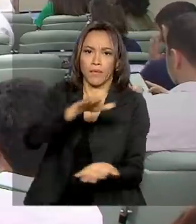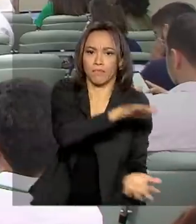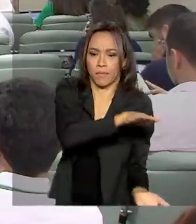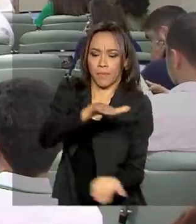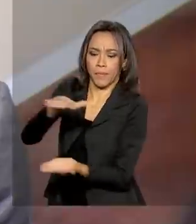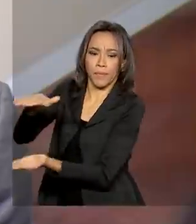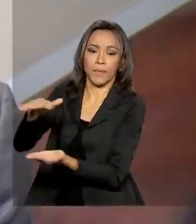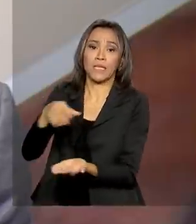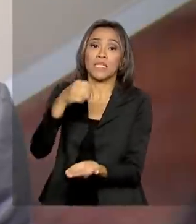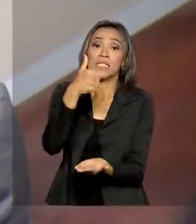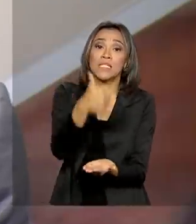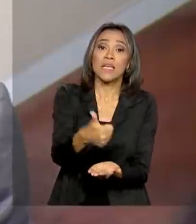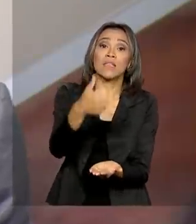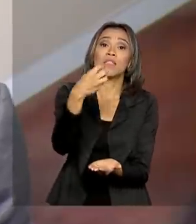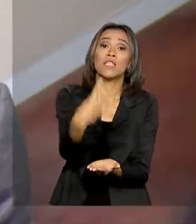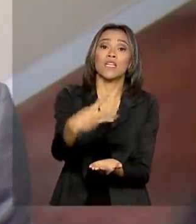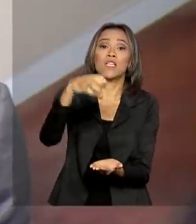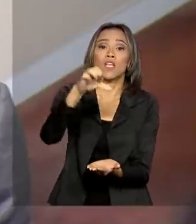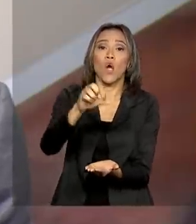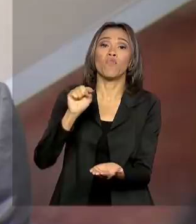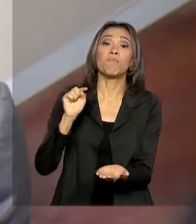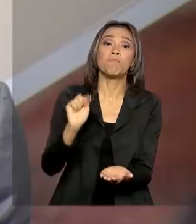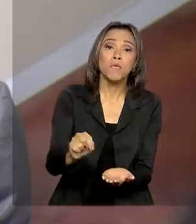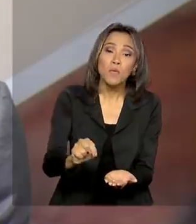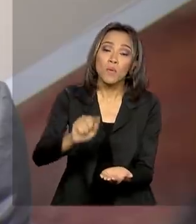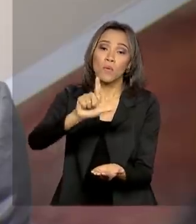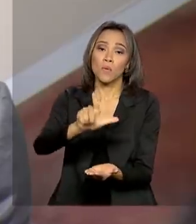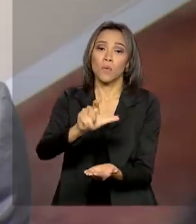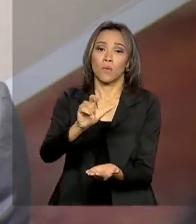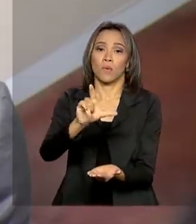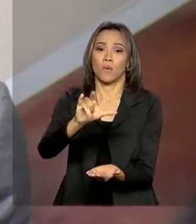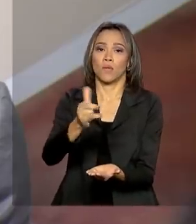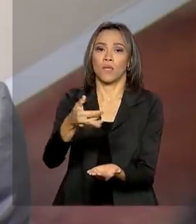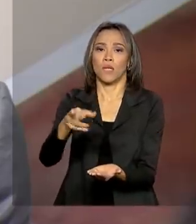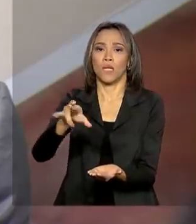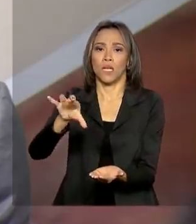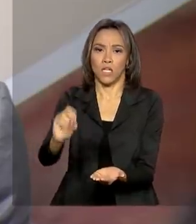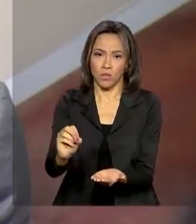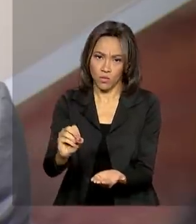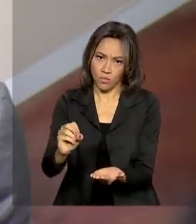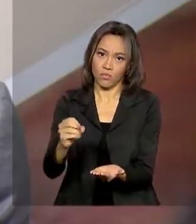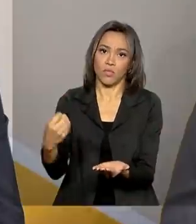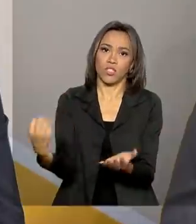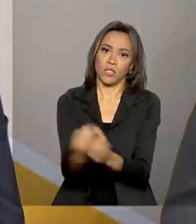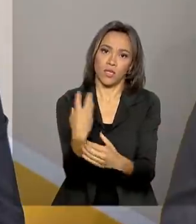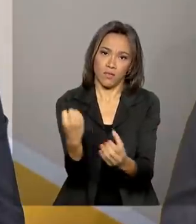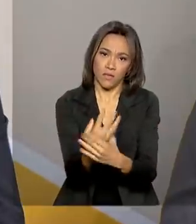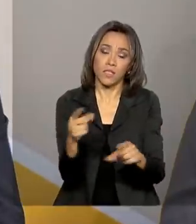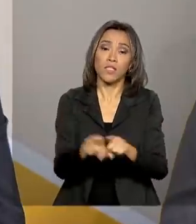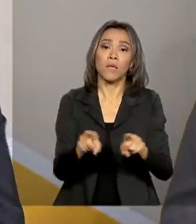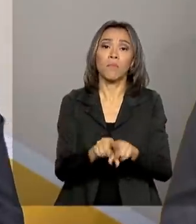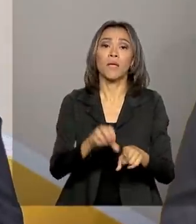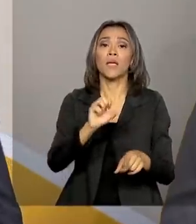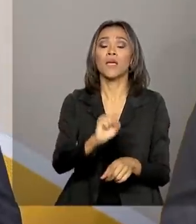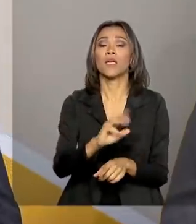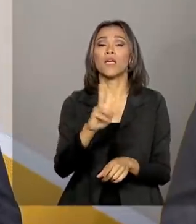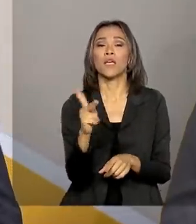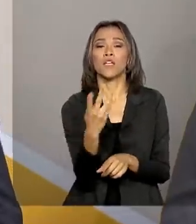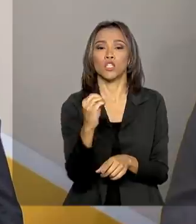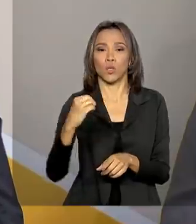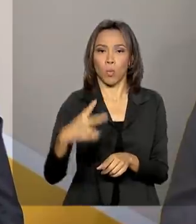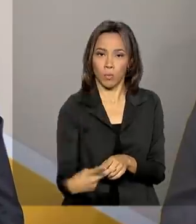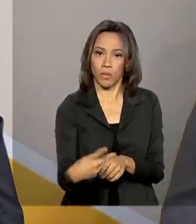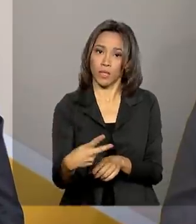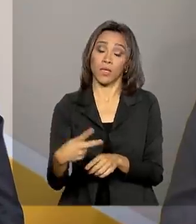139 mil litros de cerveja e 8 mil litros de chope. E segundo os técnicos do Ministério, amostras de